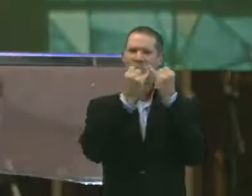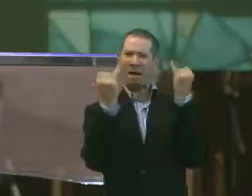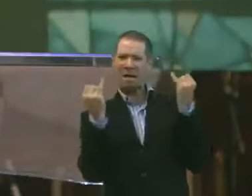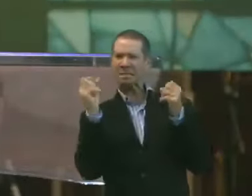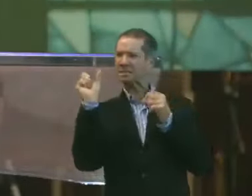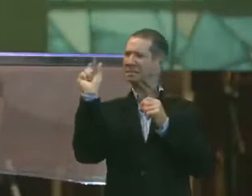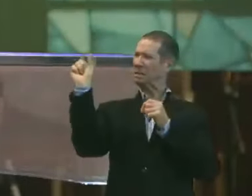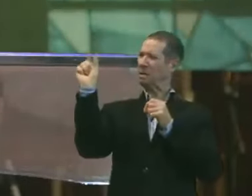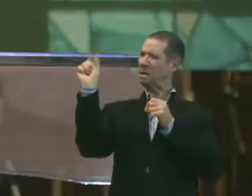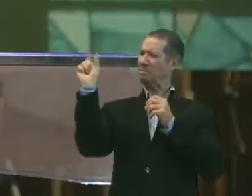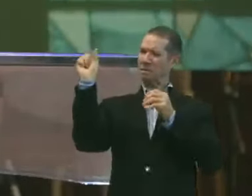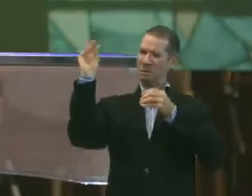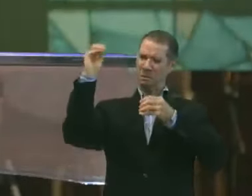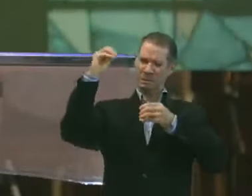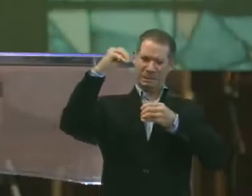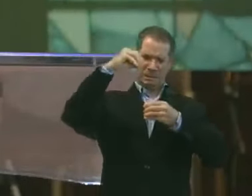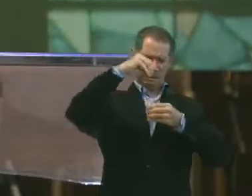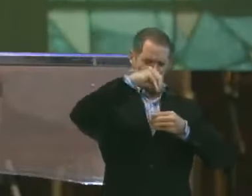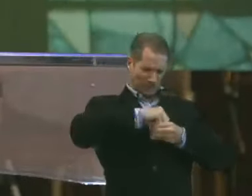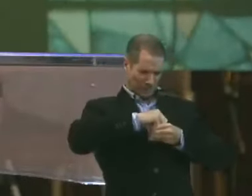palavras não se encaixam em nada.